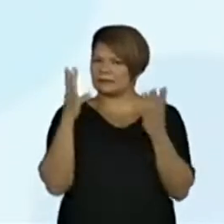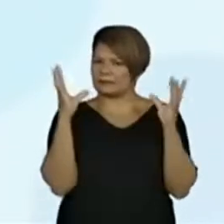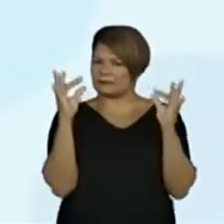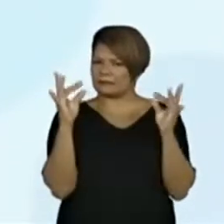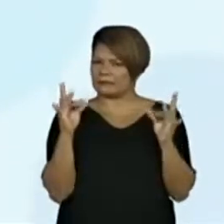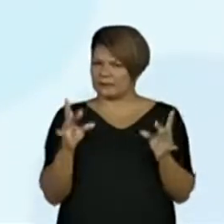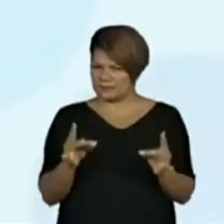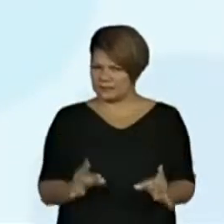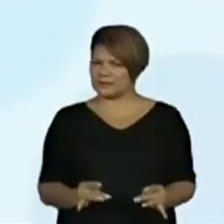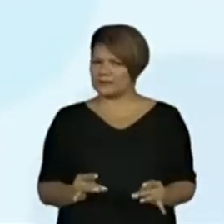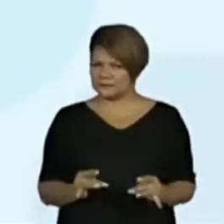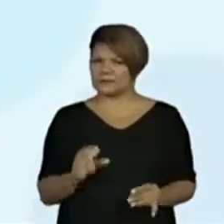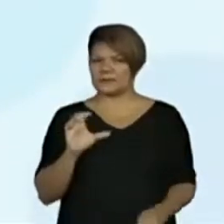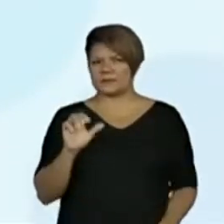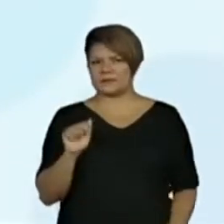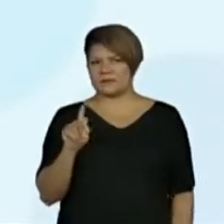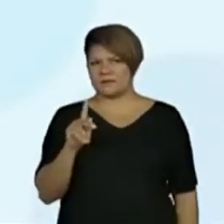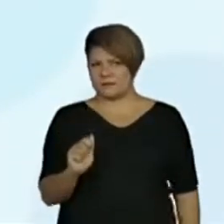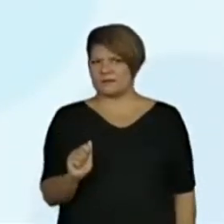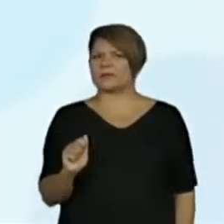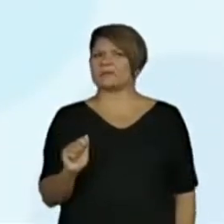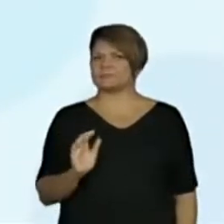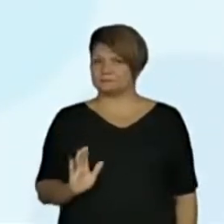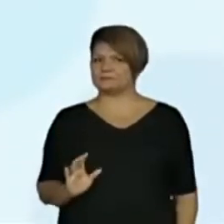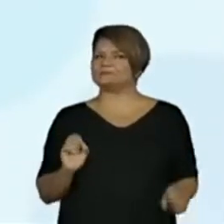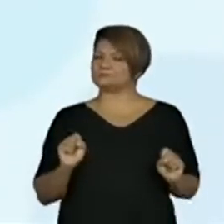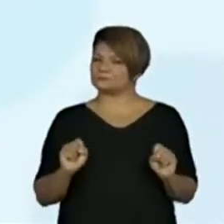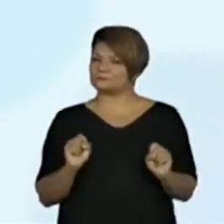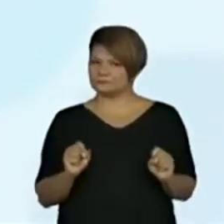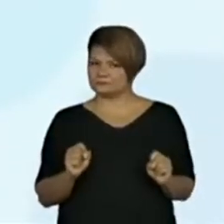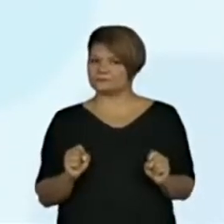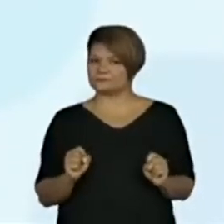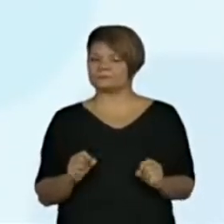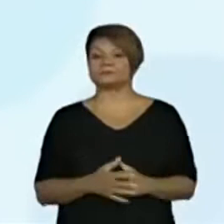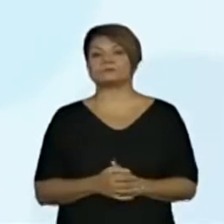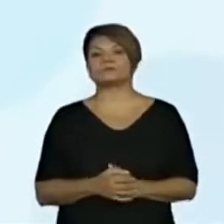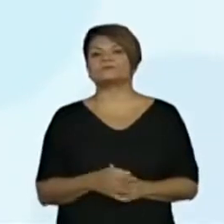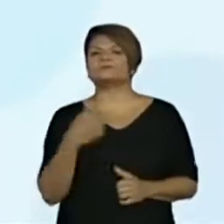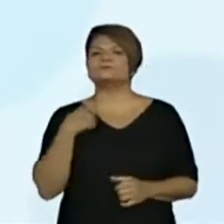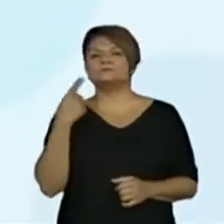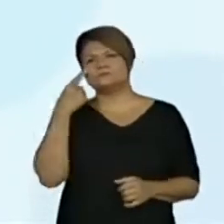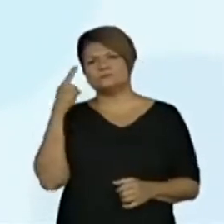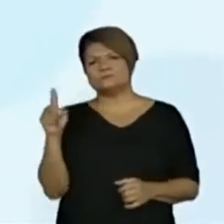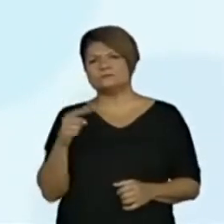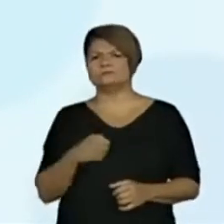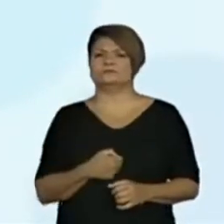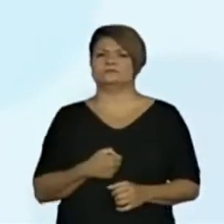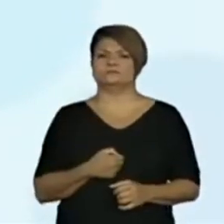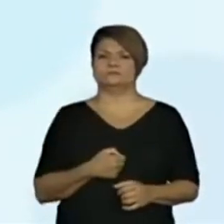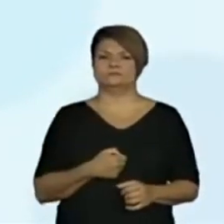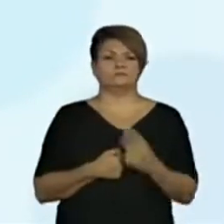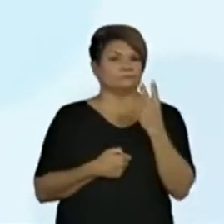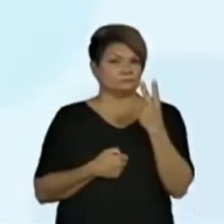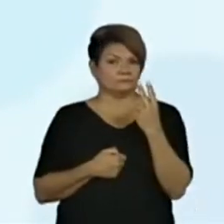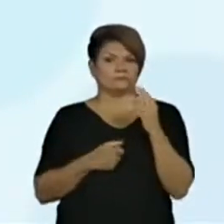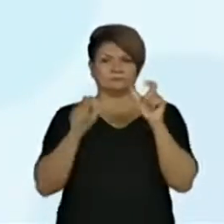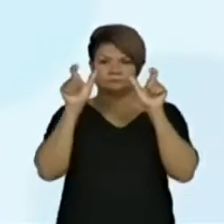um pouquinho mais detalhado. Eu estou vendo dois personagens,